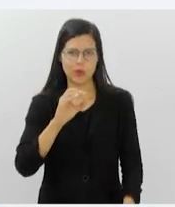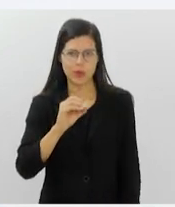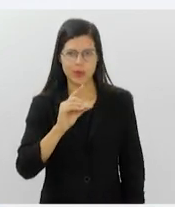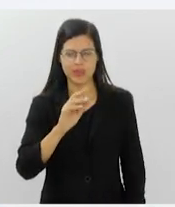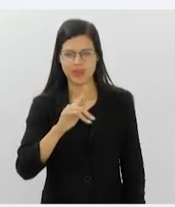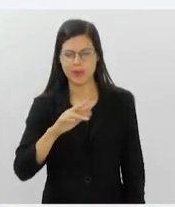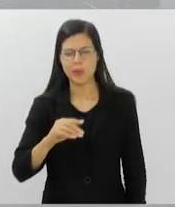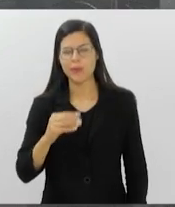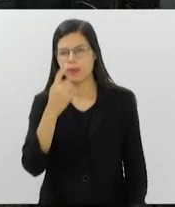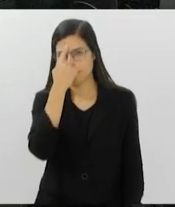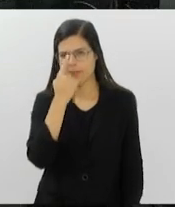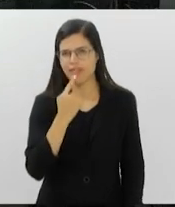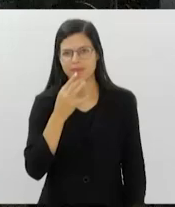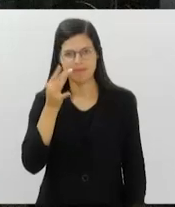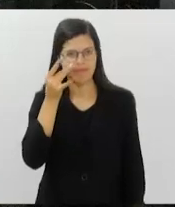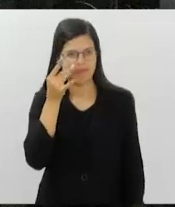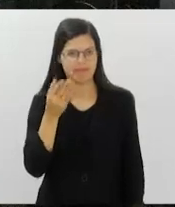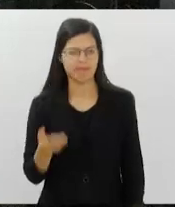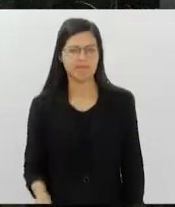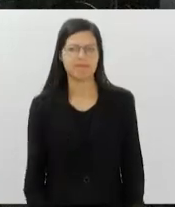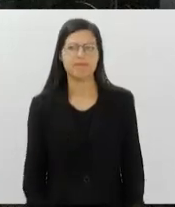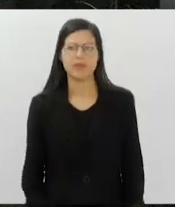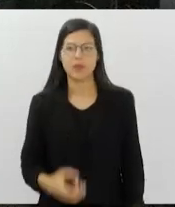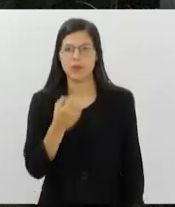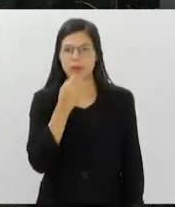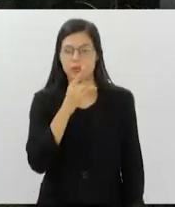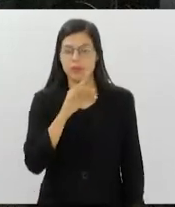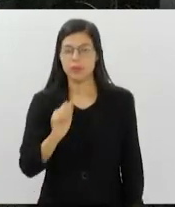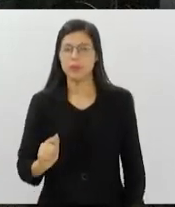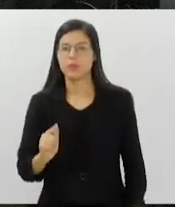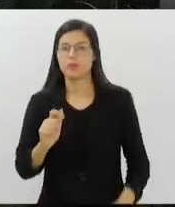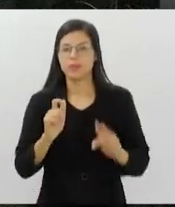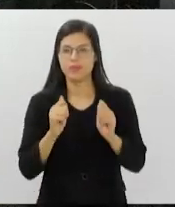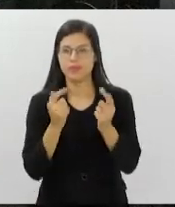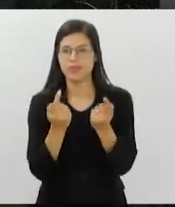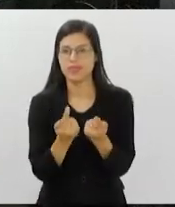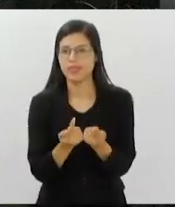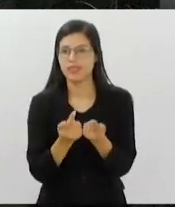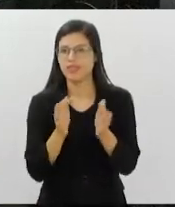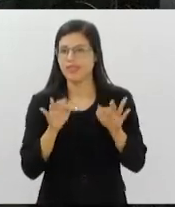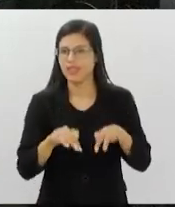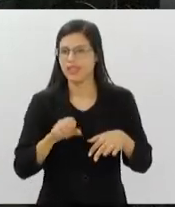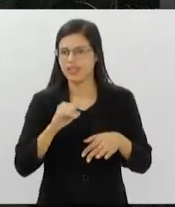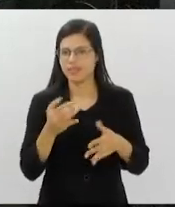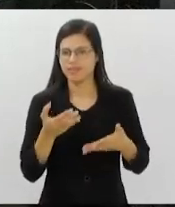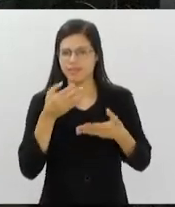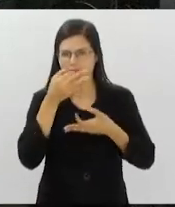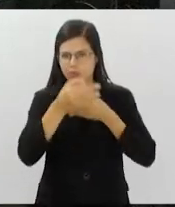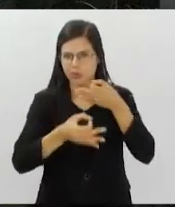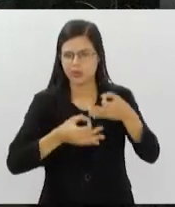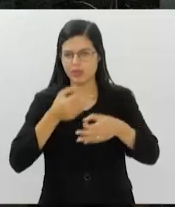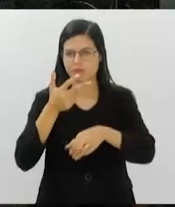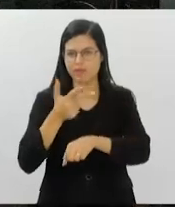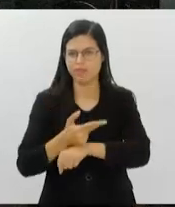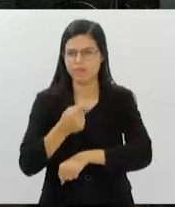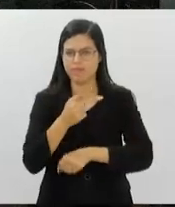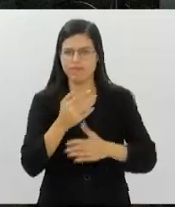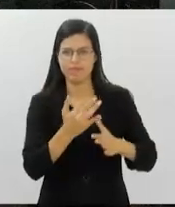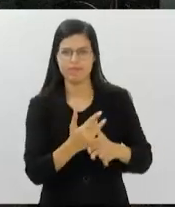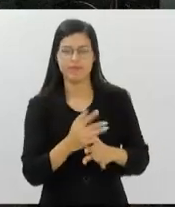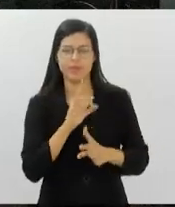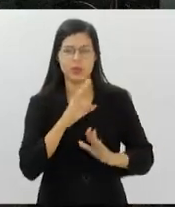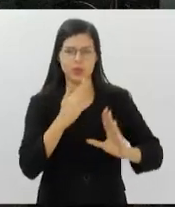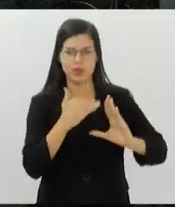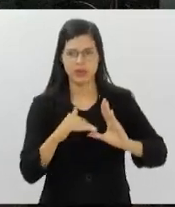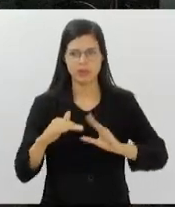imagens ao vivo. O Bom Dia Alerje termina aqui. Se você quiser enviar sugestões ou vídeos aí da sua cidade, é só acessar nosso e-mail